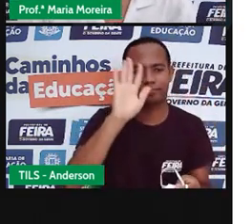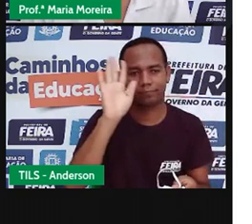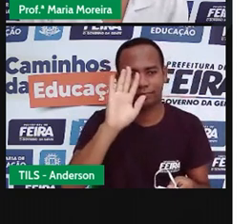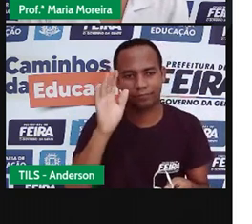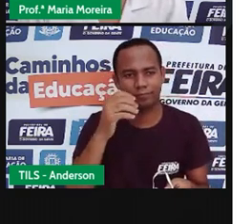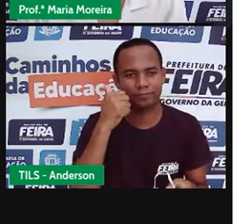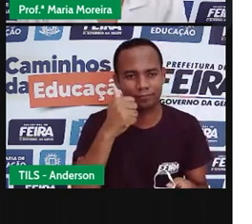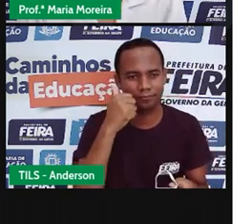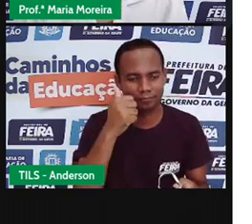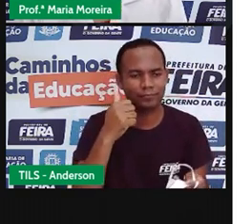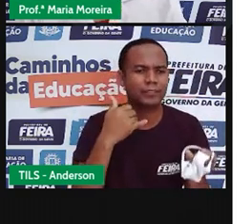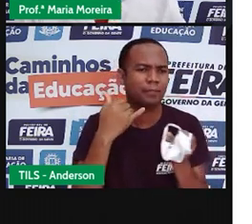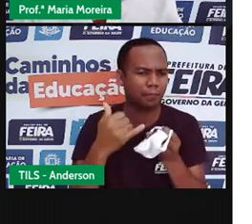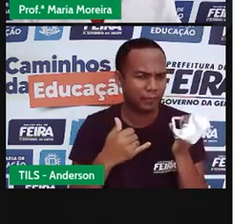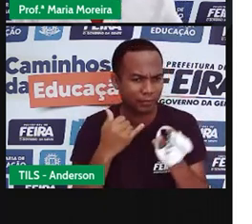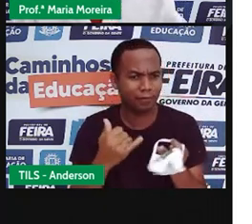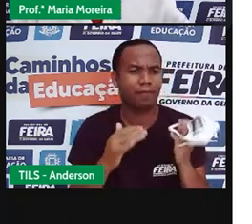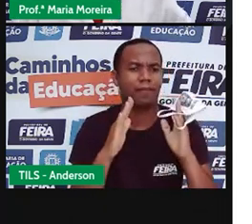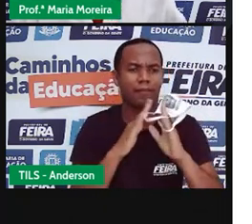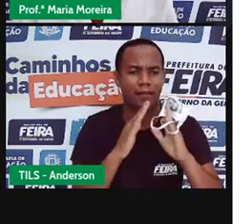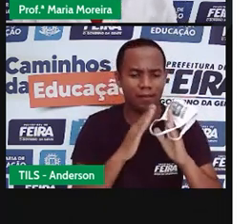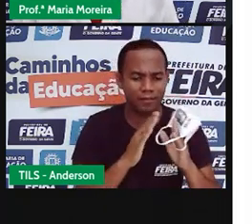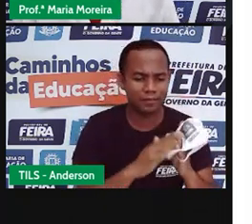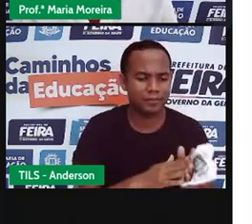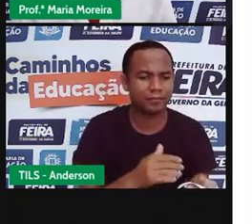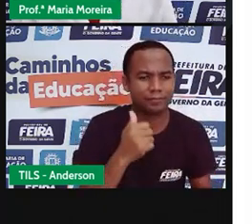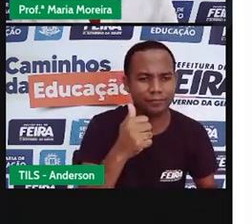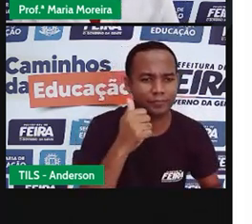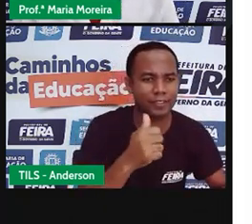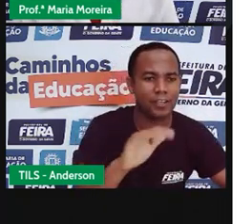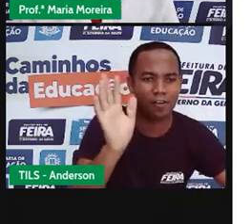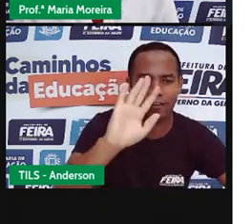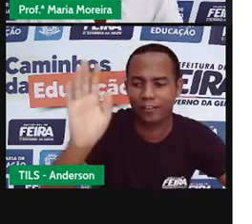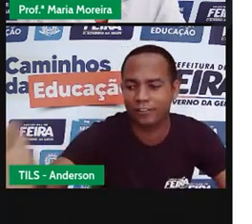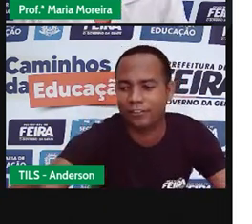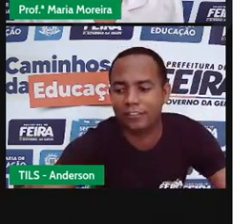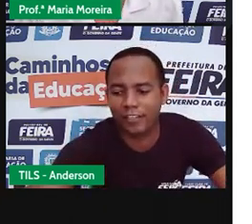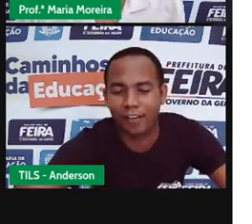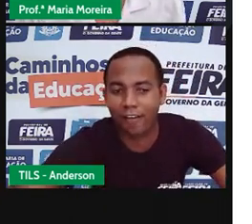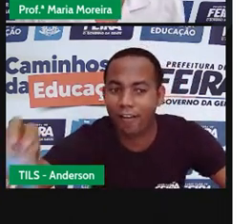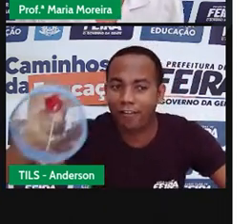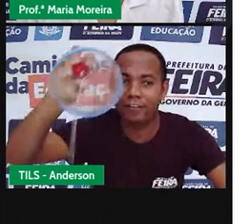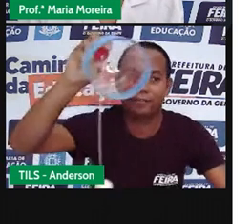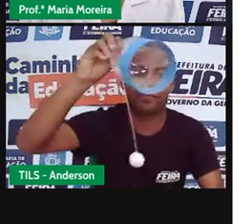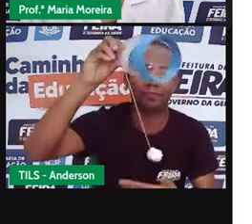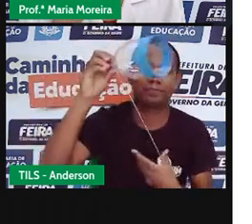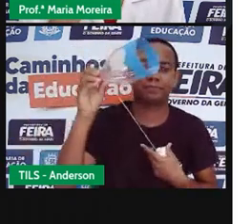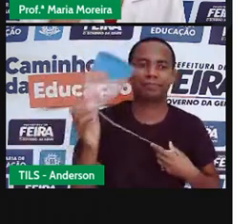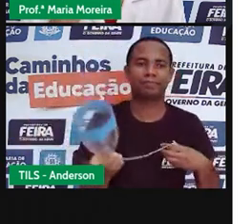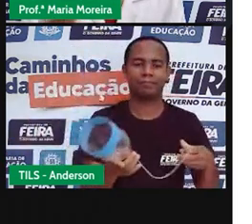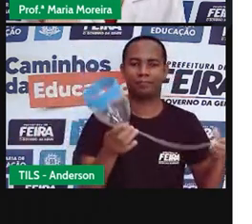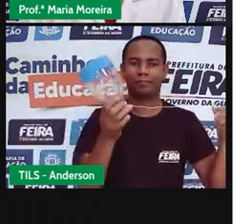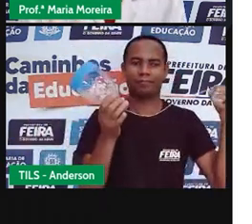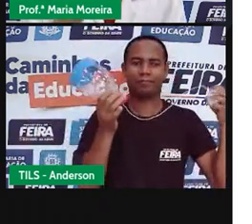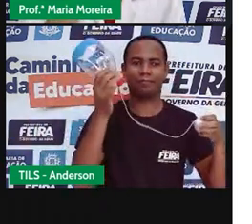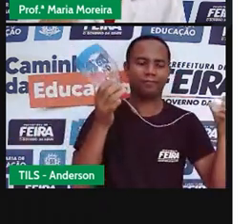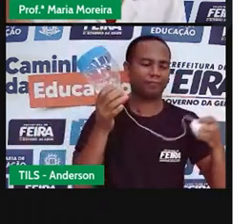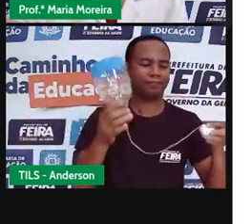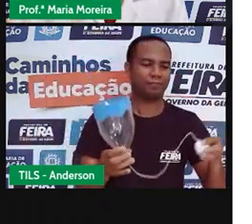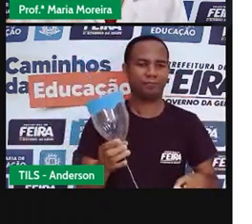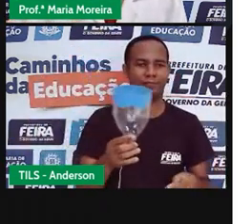de brinquedo que a gente tá dando. Porque Anderson já tá mandando um quarto de brinquedos na casa dele. De tanto brinquedo que ele tá levando daqui. Ó,